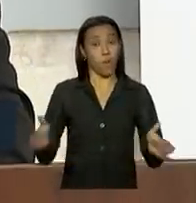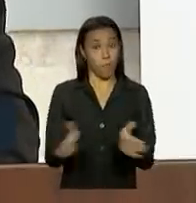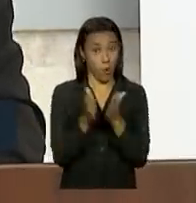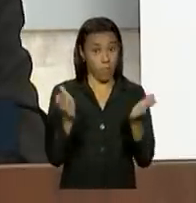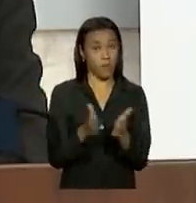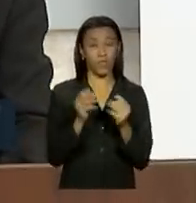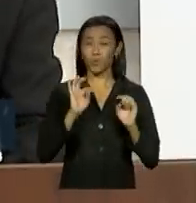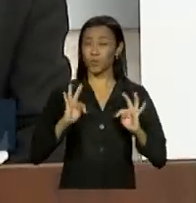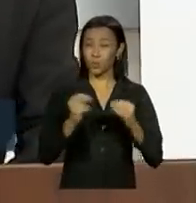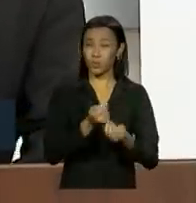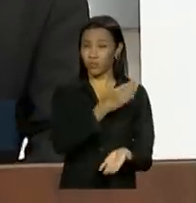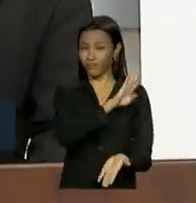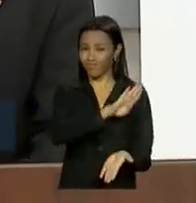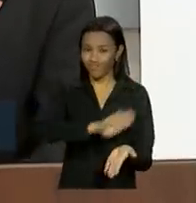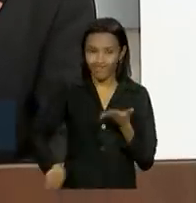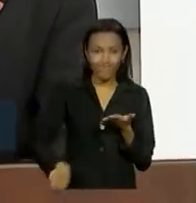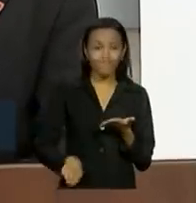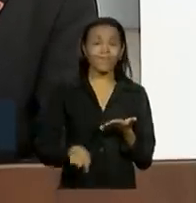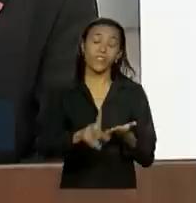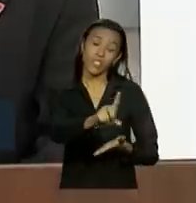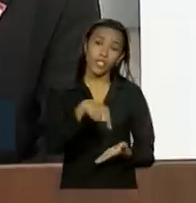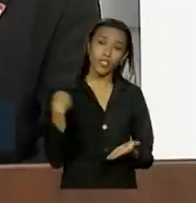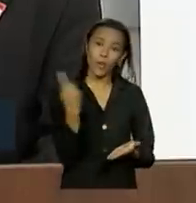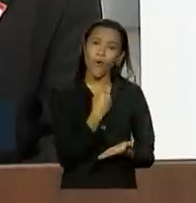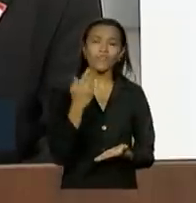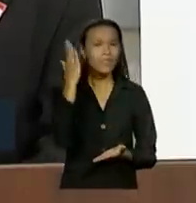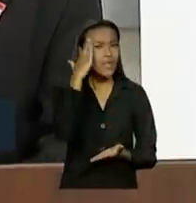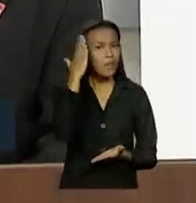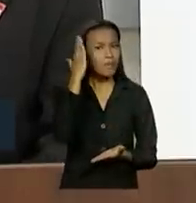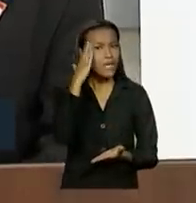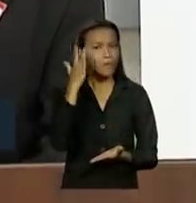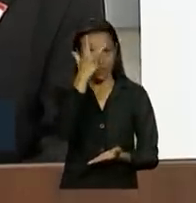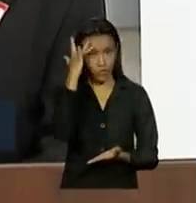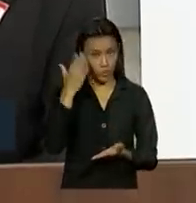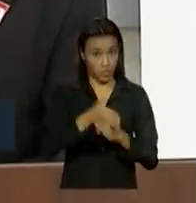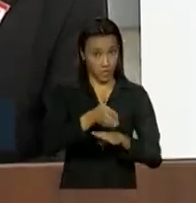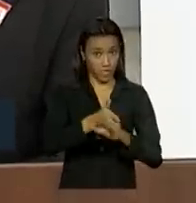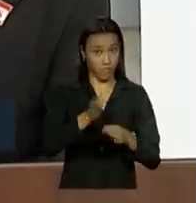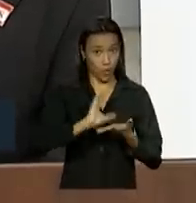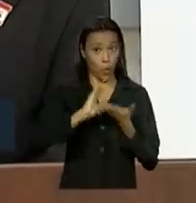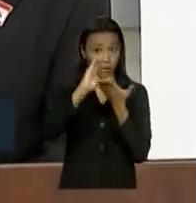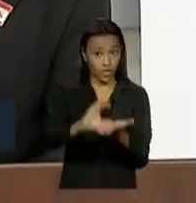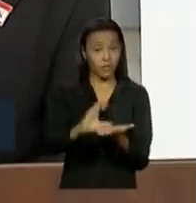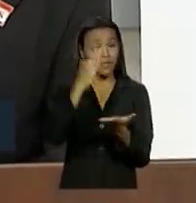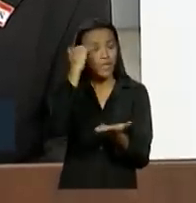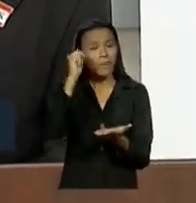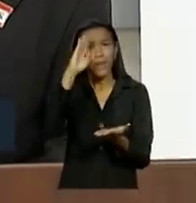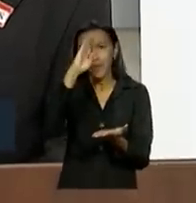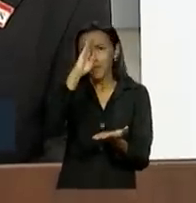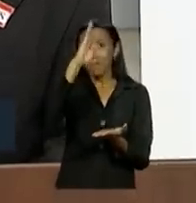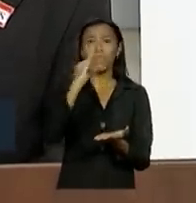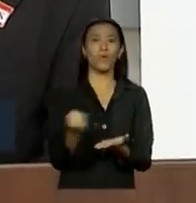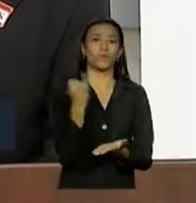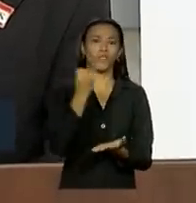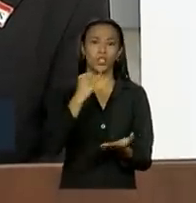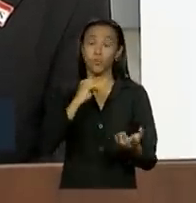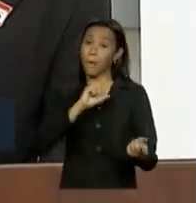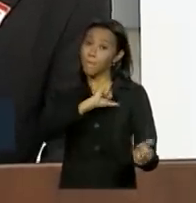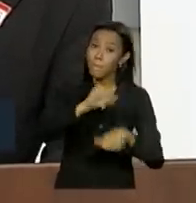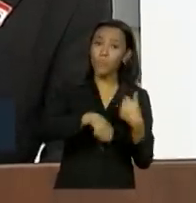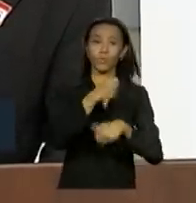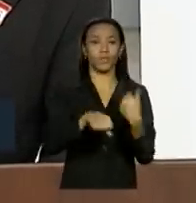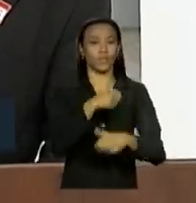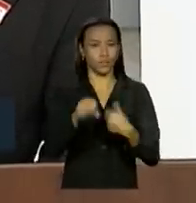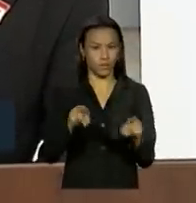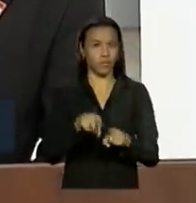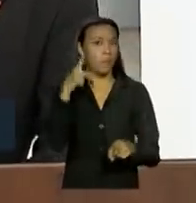nós todos aqui consideramos no Conselho que é absolutamente fundamental realizar a reforma política e a reforma